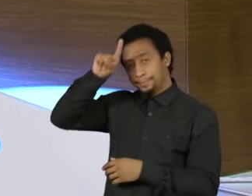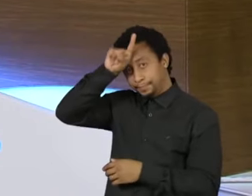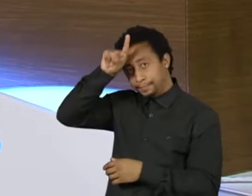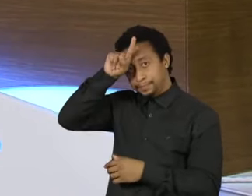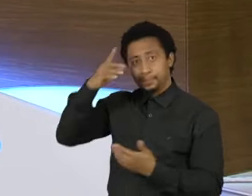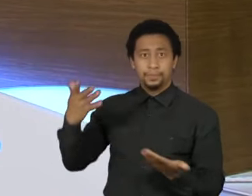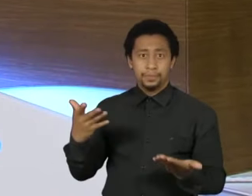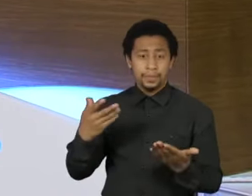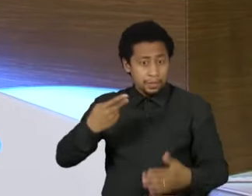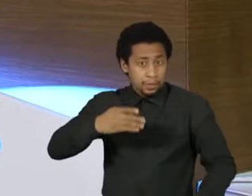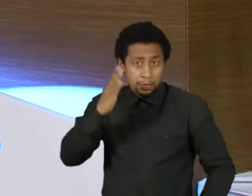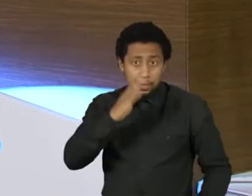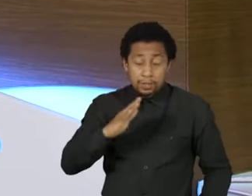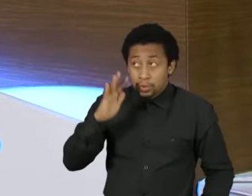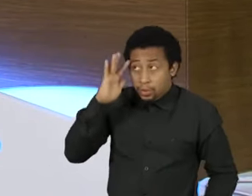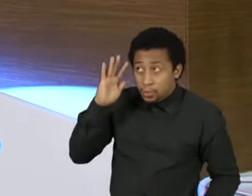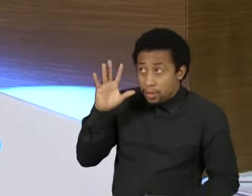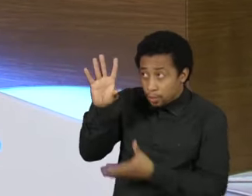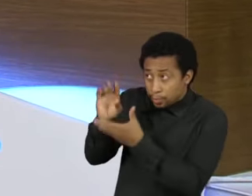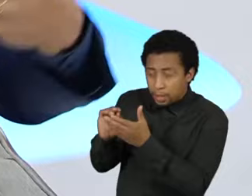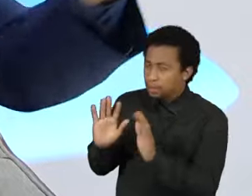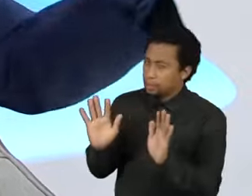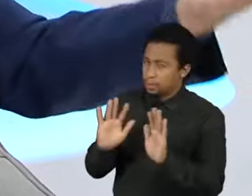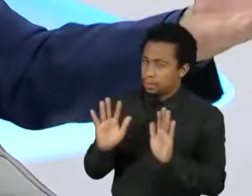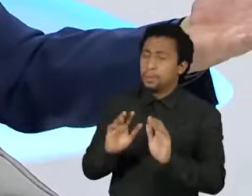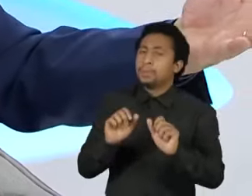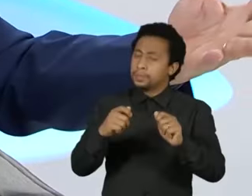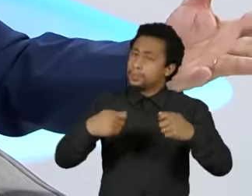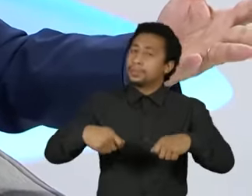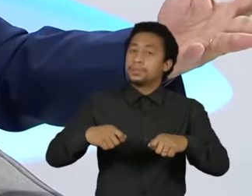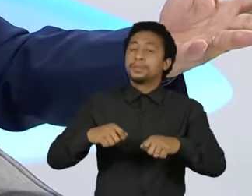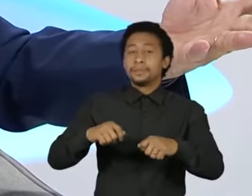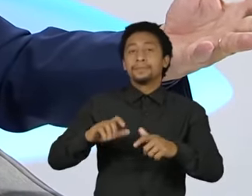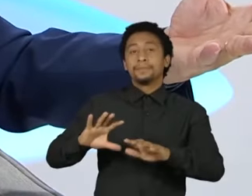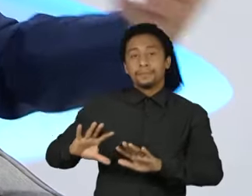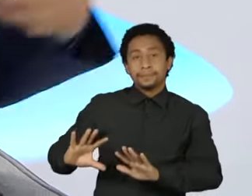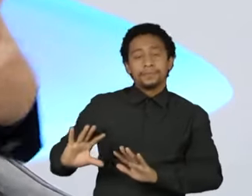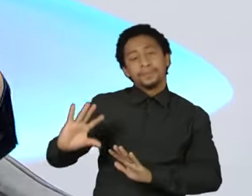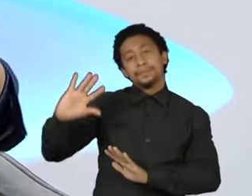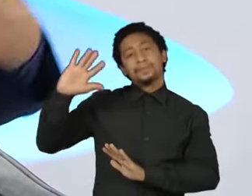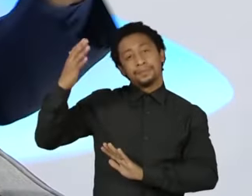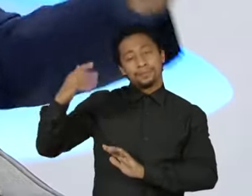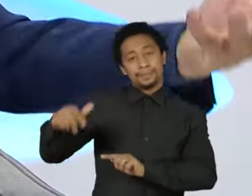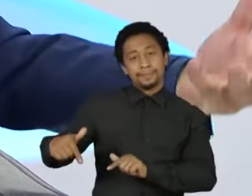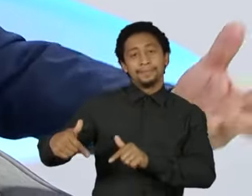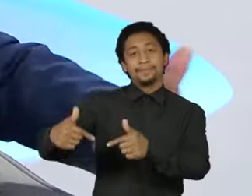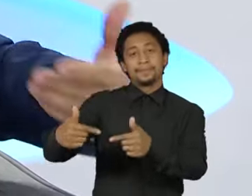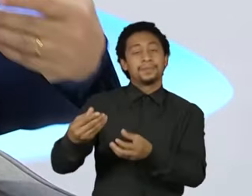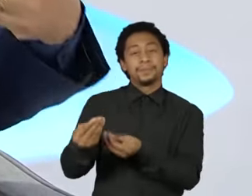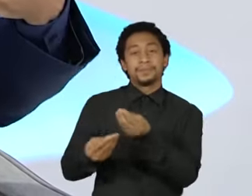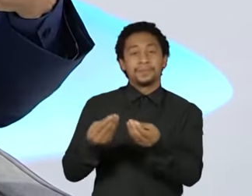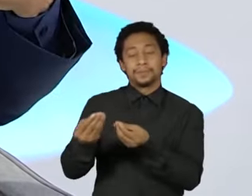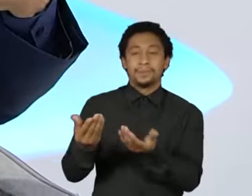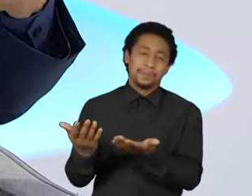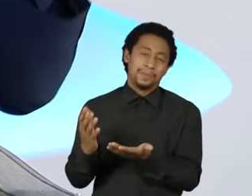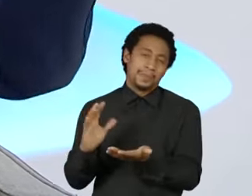sonhando em fazer isso, mas precisamos fazer alguma coisa em termos programáticos e aí compor, dividir poder e fazer